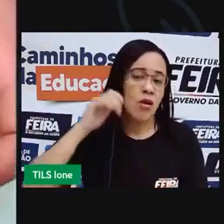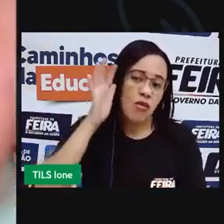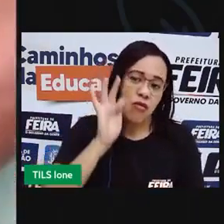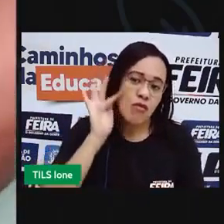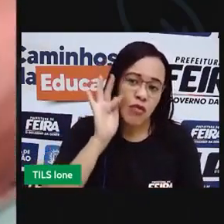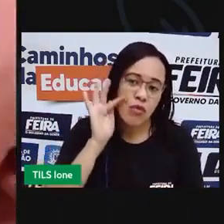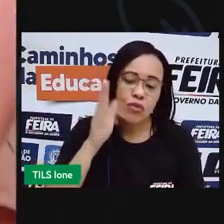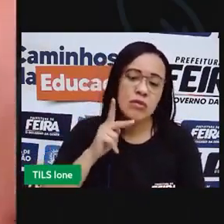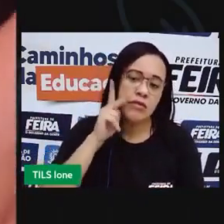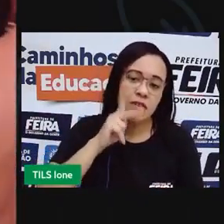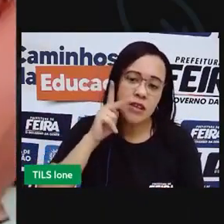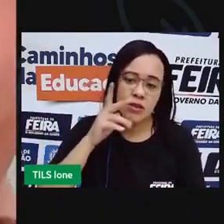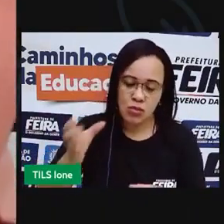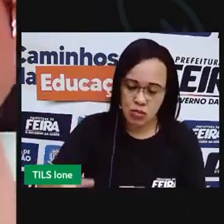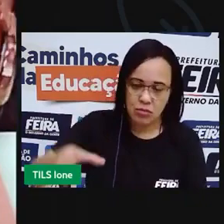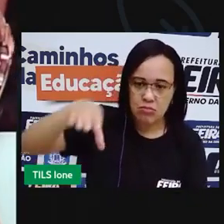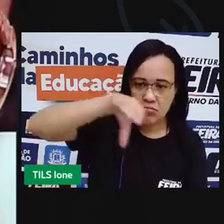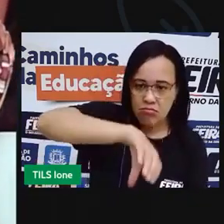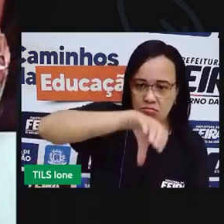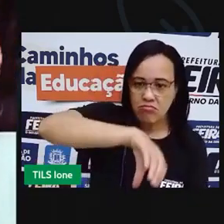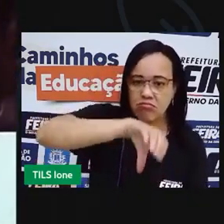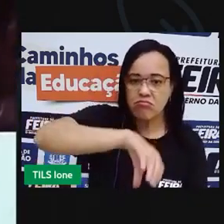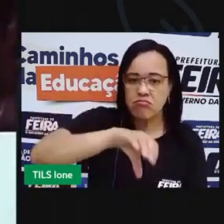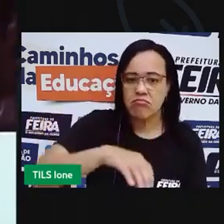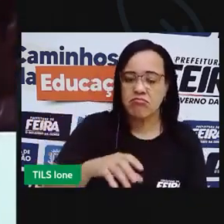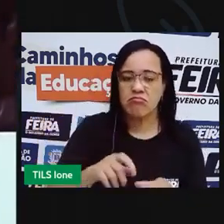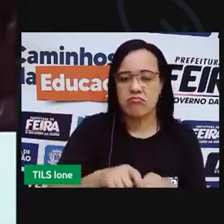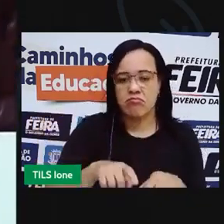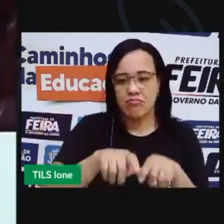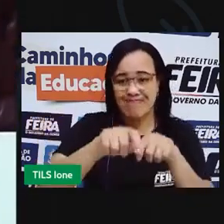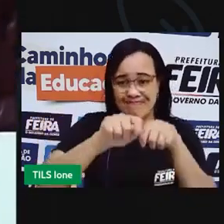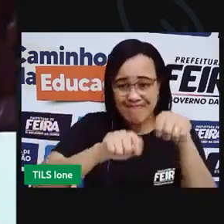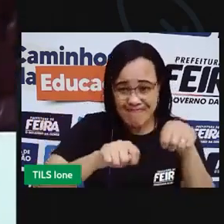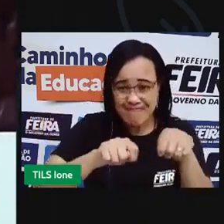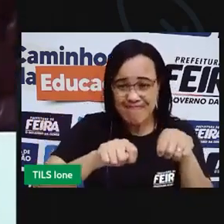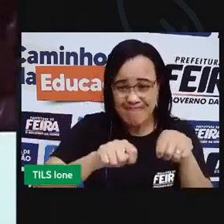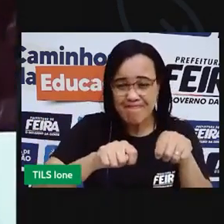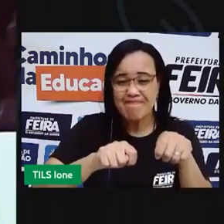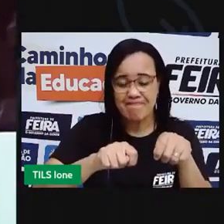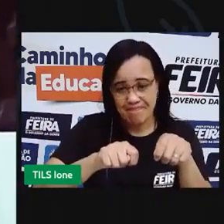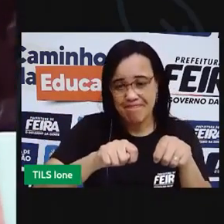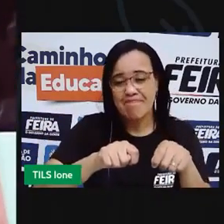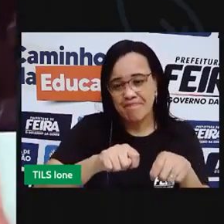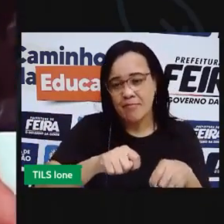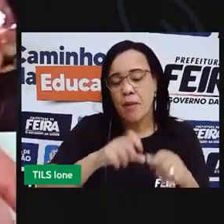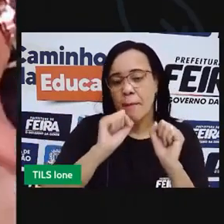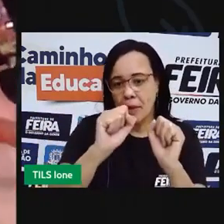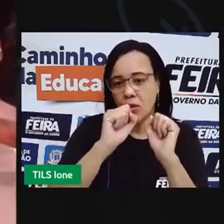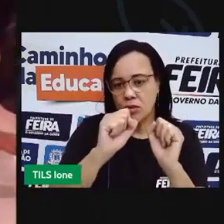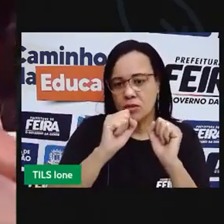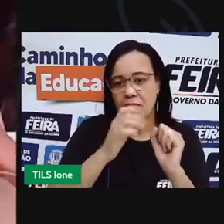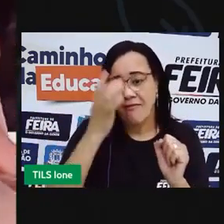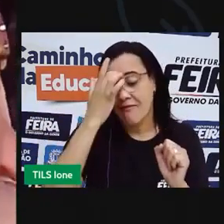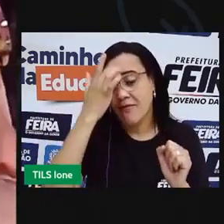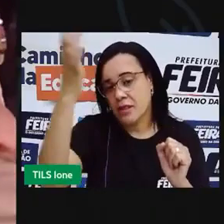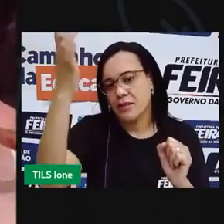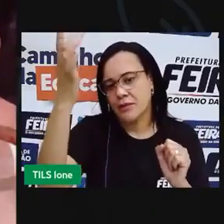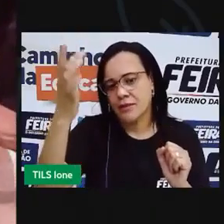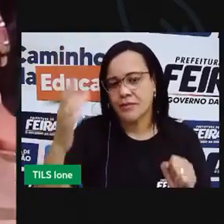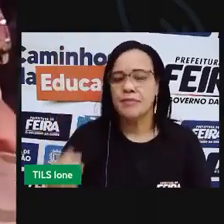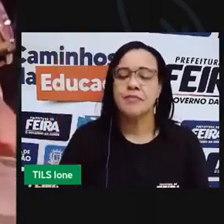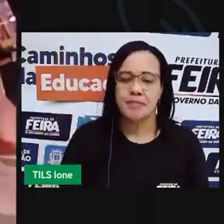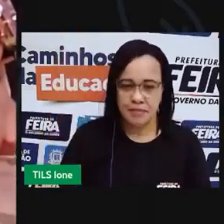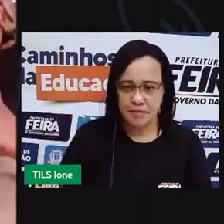frutas você vai definir maior de maria com muita facilidade